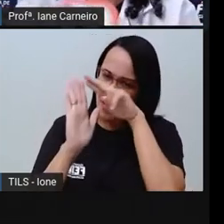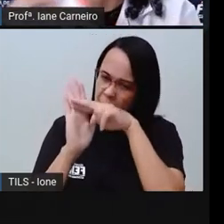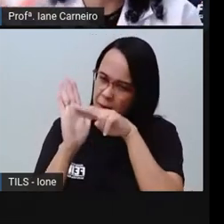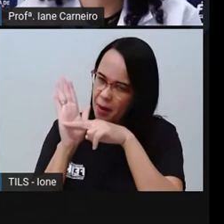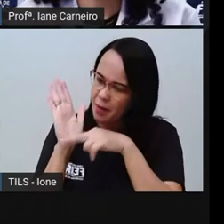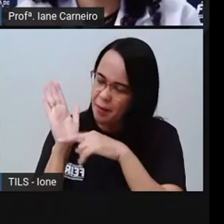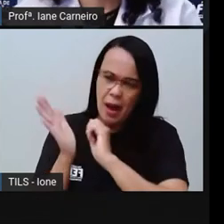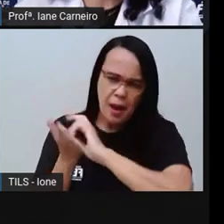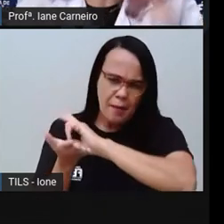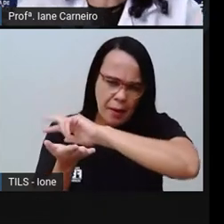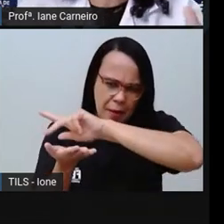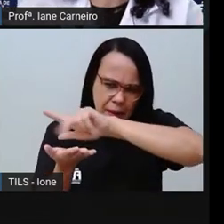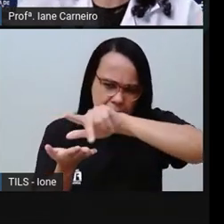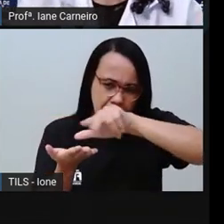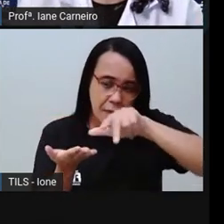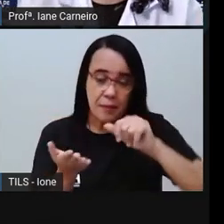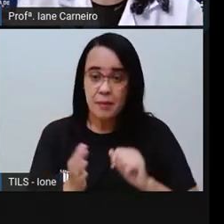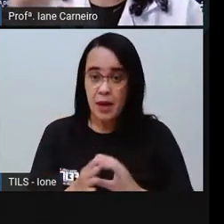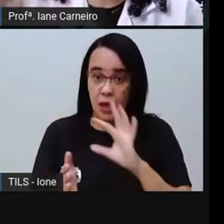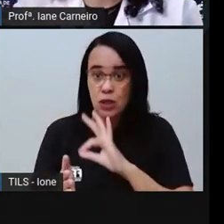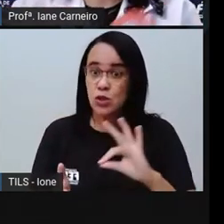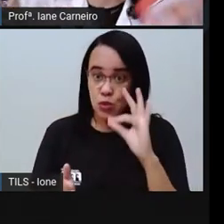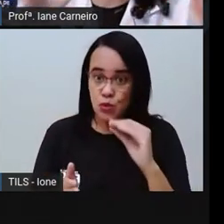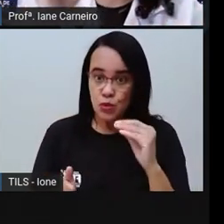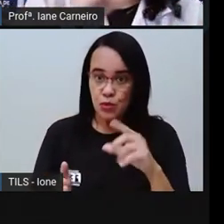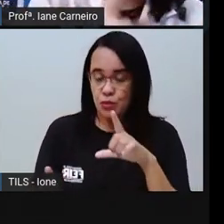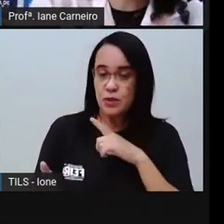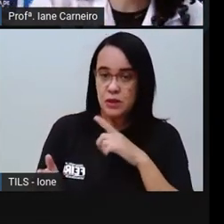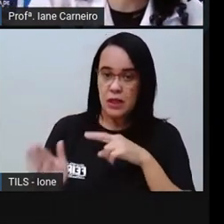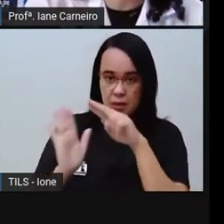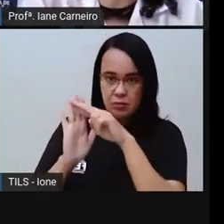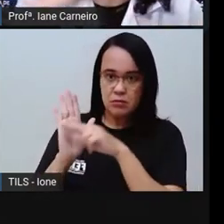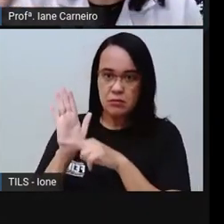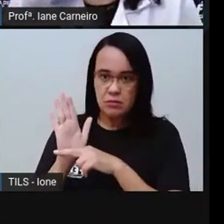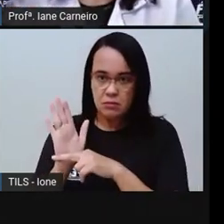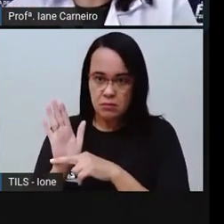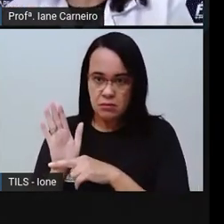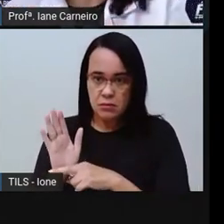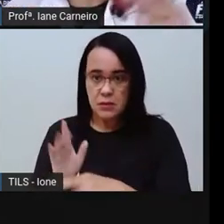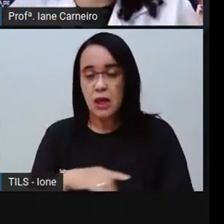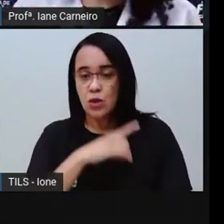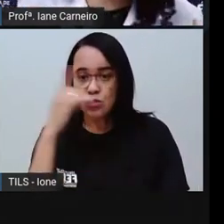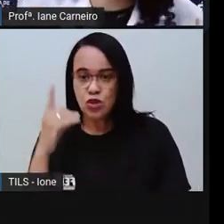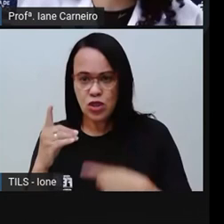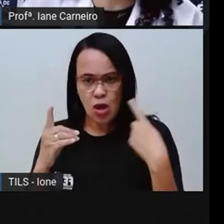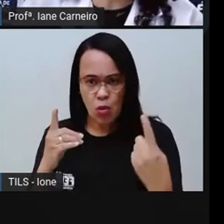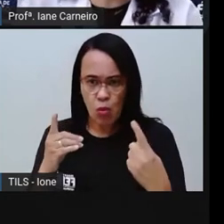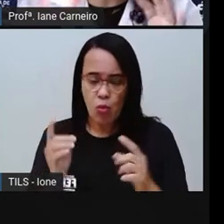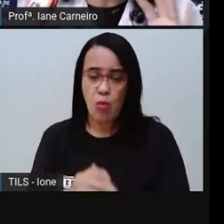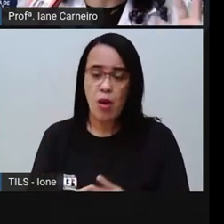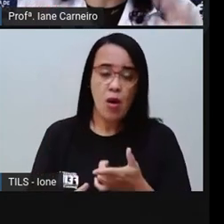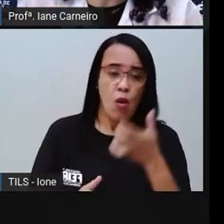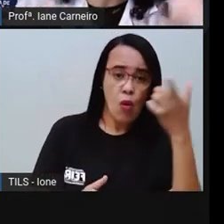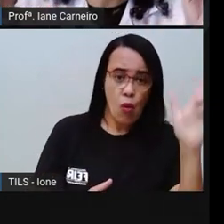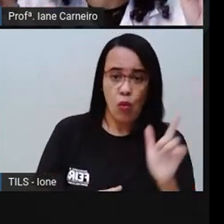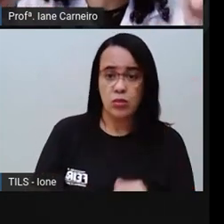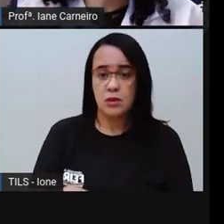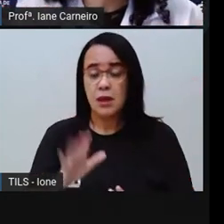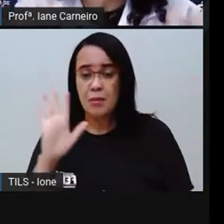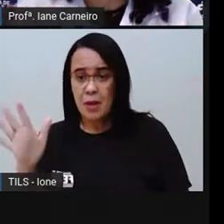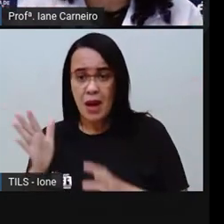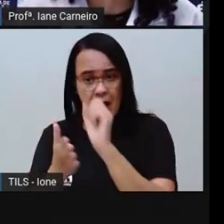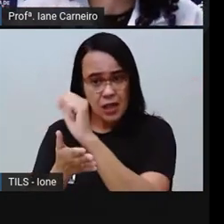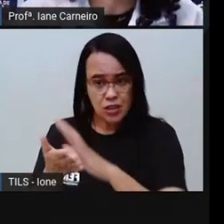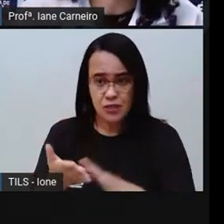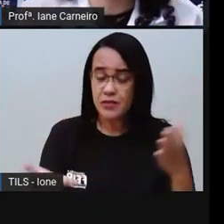Então, tem rotina pra tudo. Então, tem dia que a rotina é uma, tem dia que a rotina é outra, né? Mas tem atividades que são